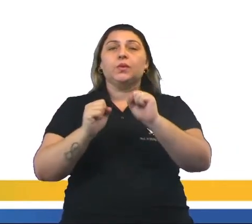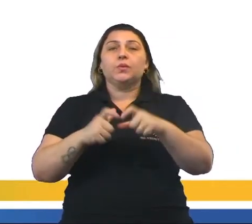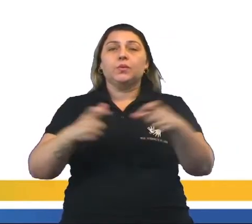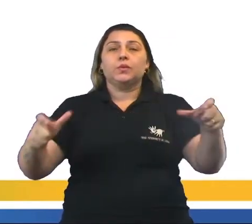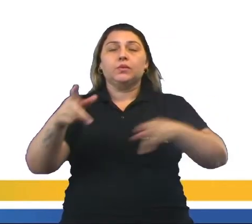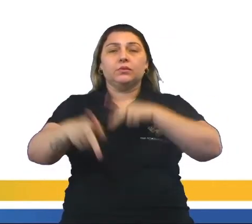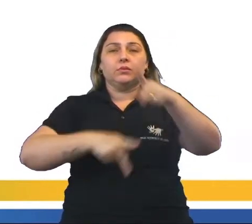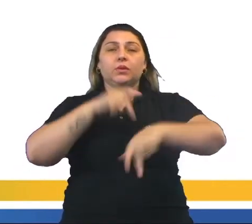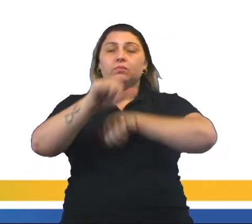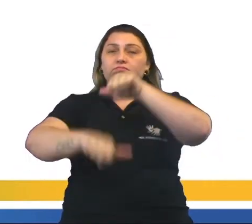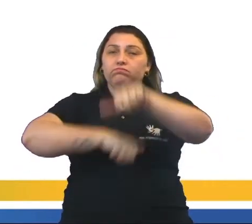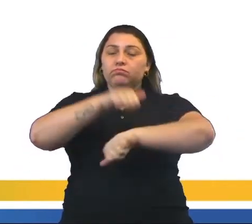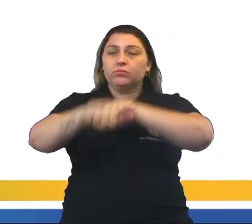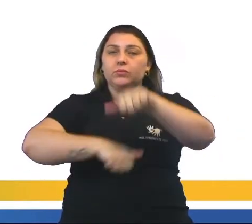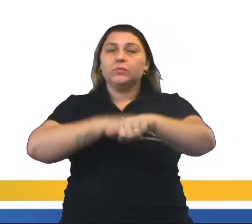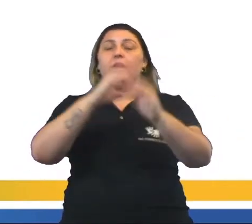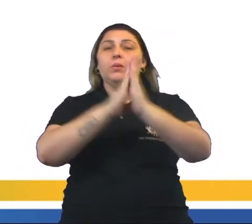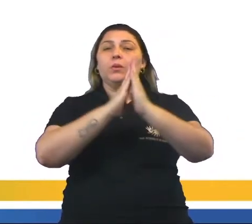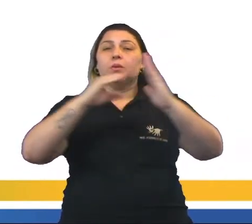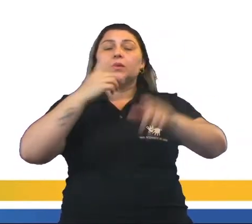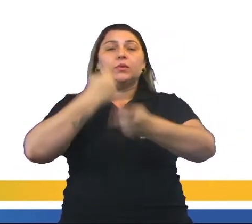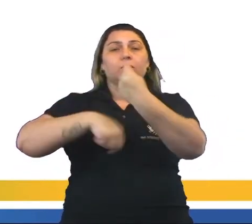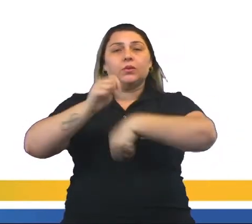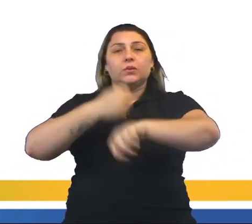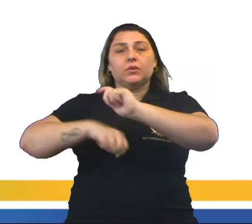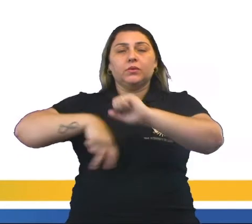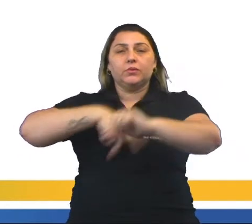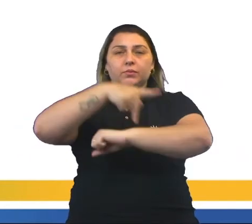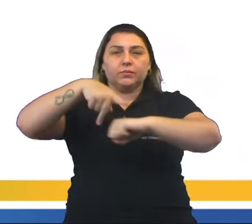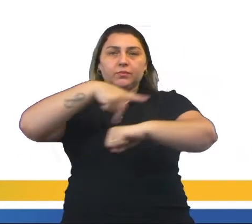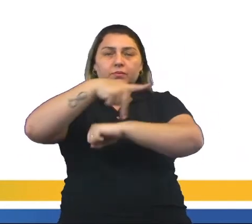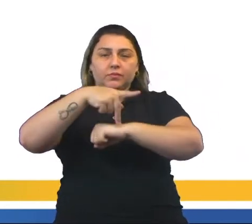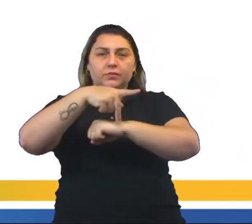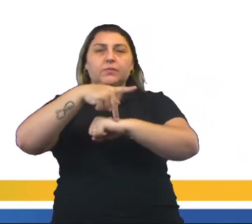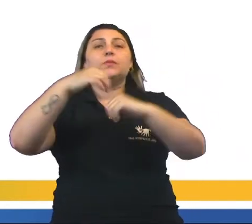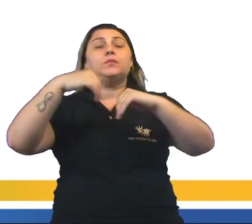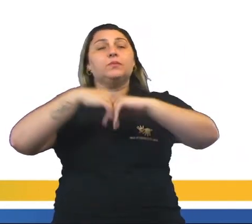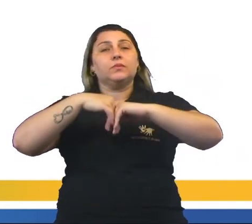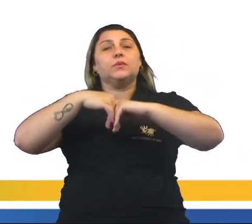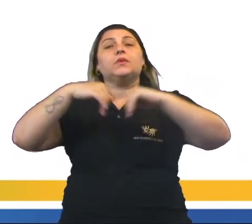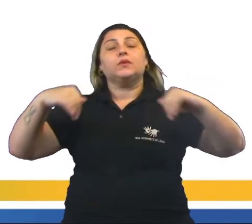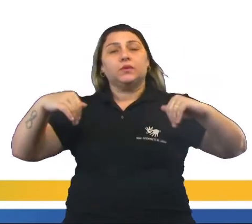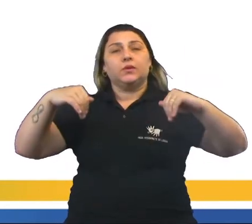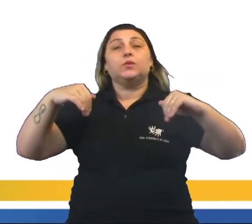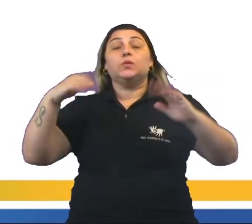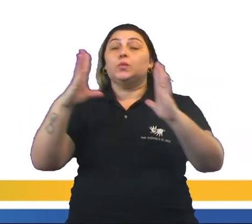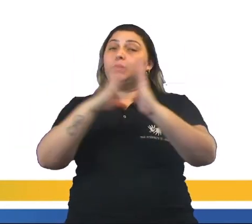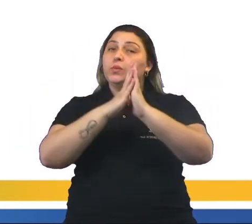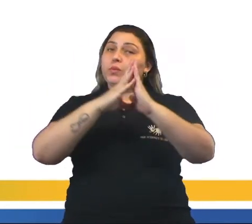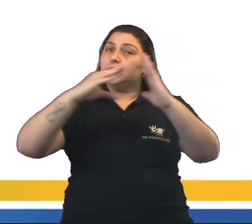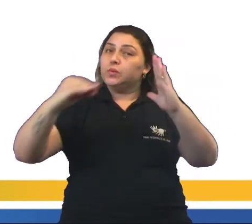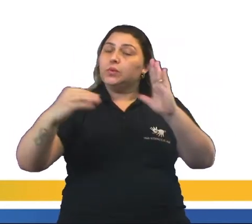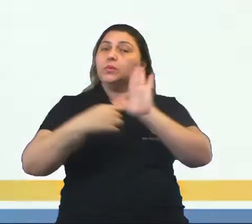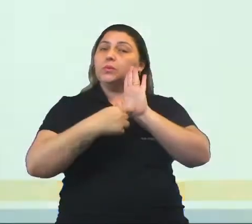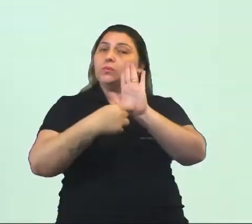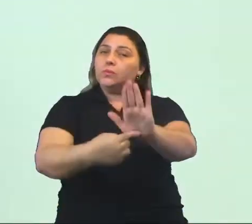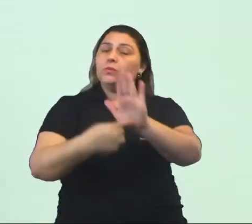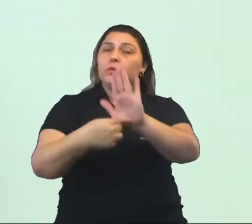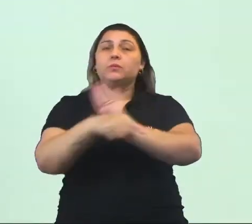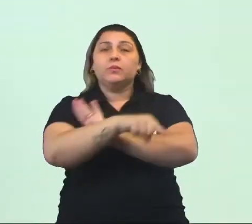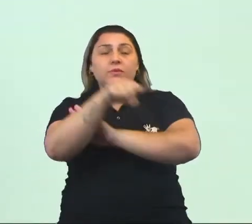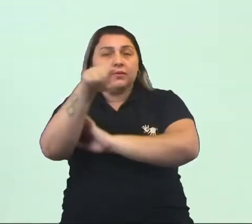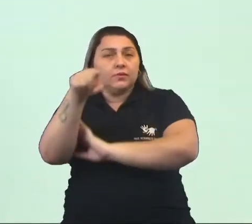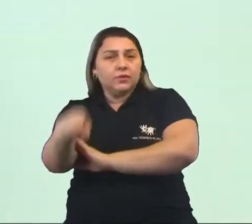transformaram o modelo econômico do país, afastando-se daquele modelo que eu mostrei para